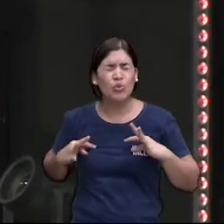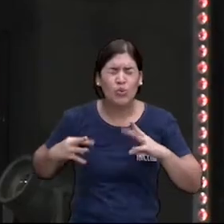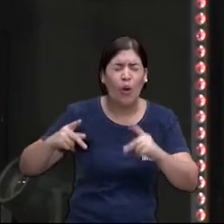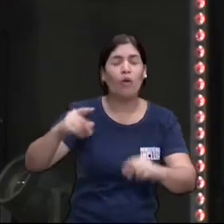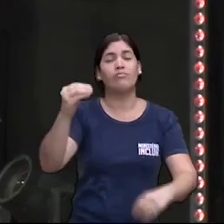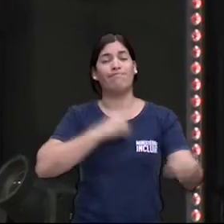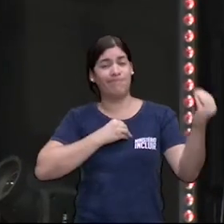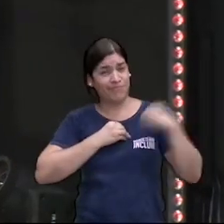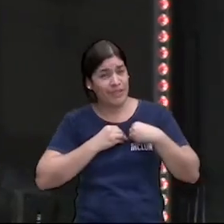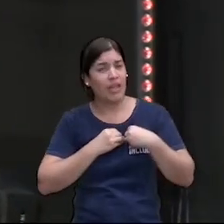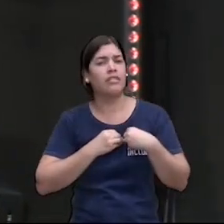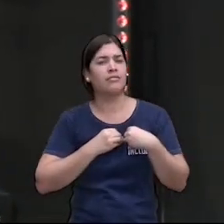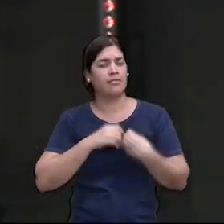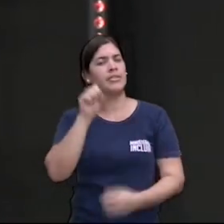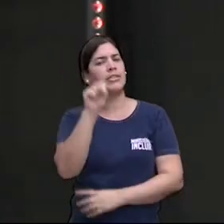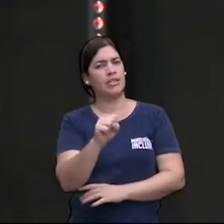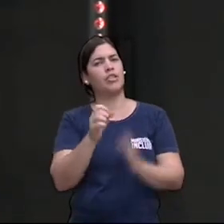sim Jesus te amava